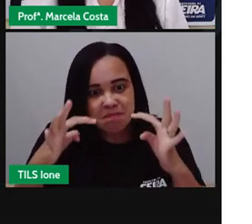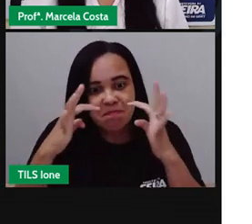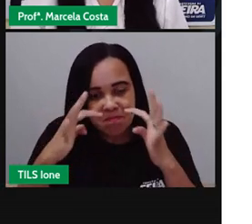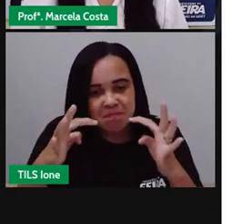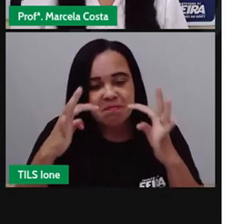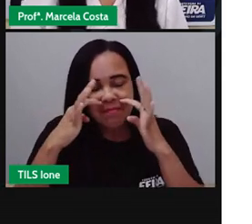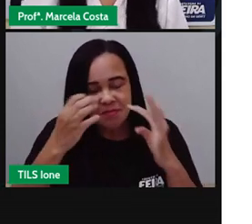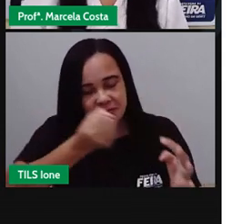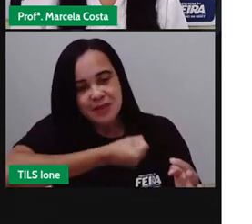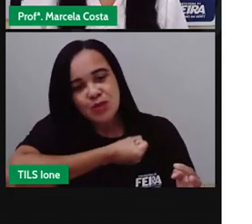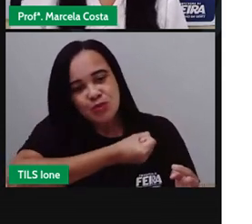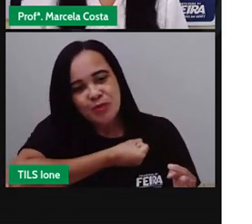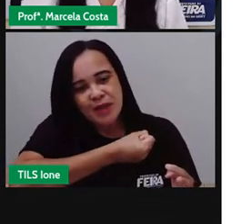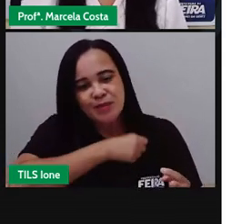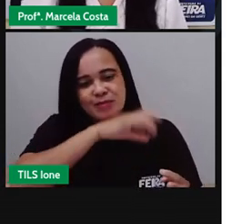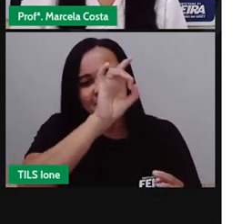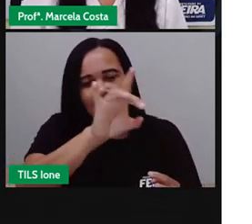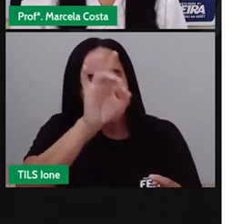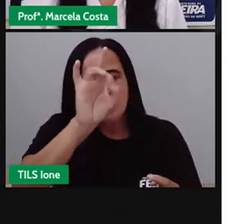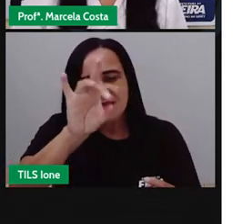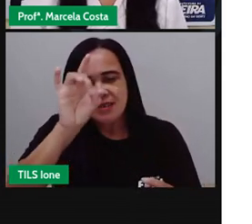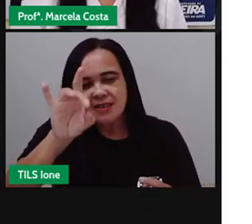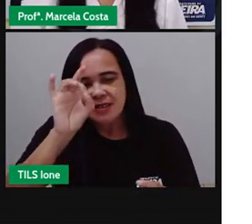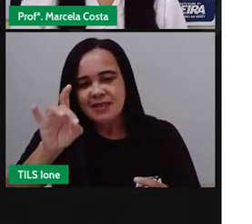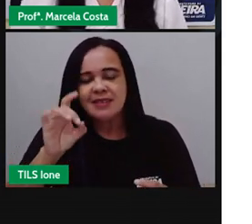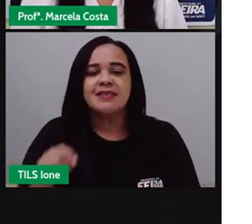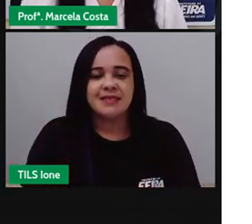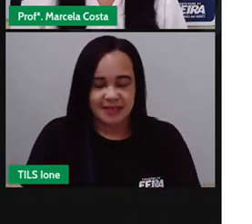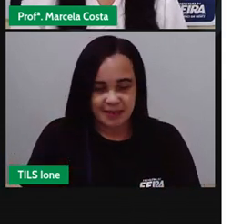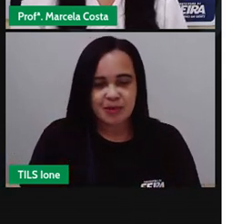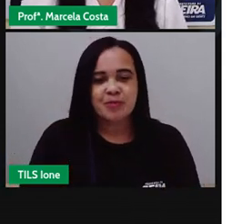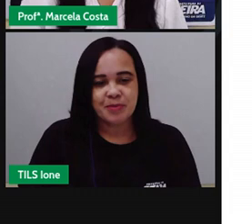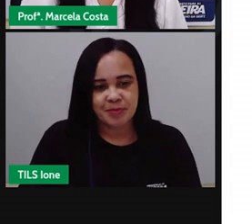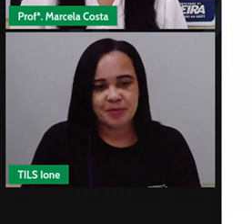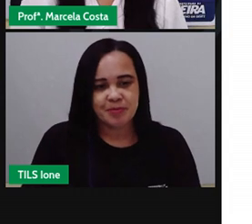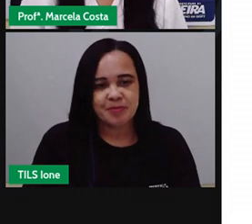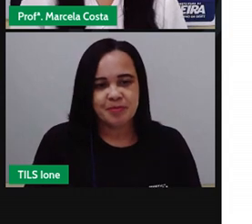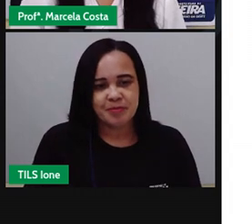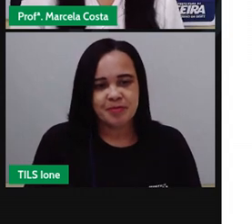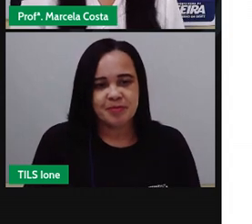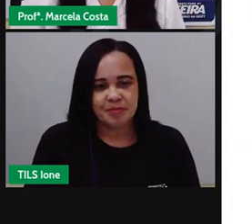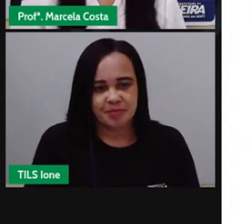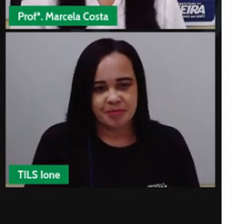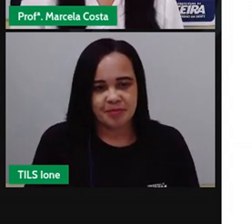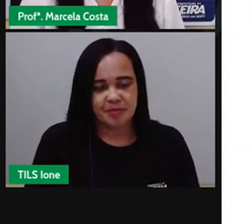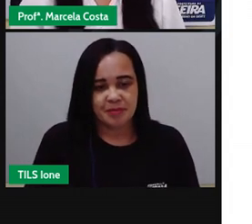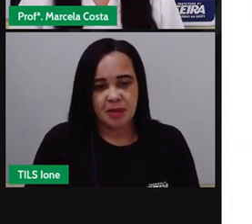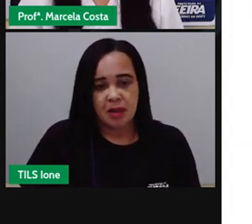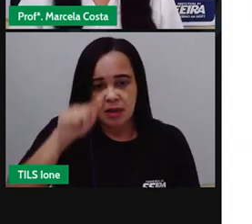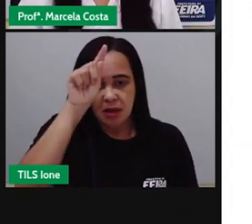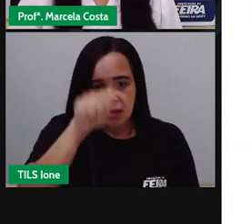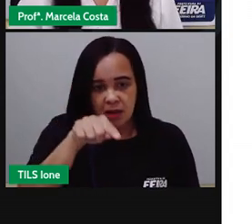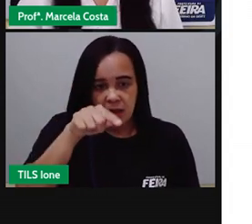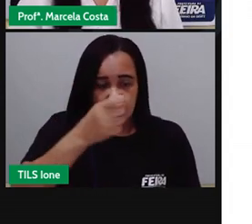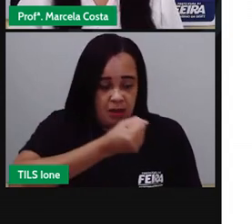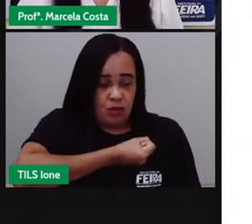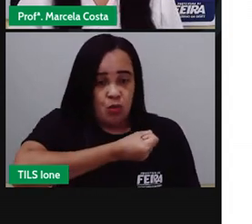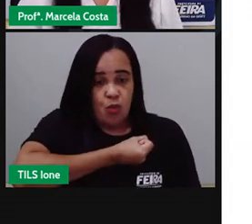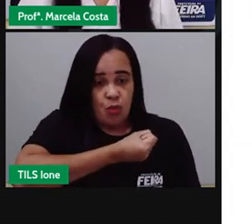estão aqui na vertical na linha vertical você